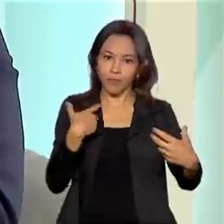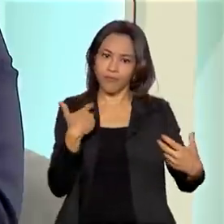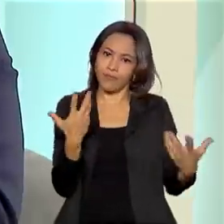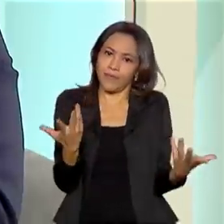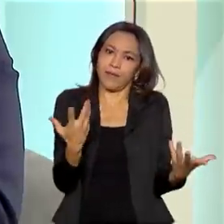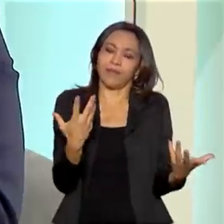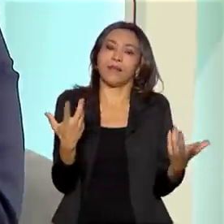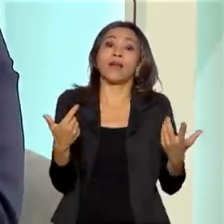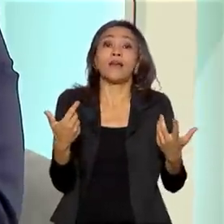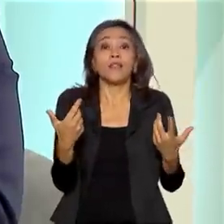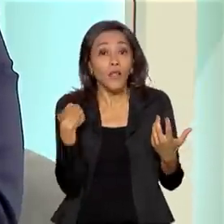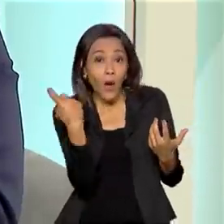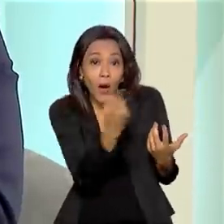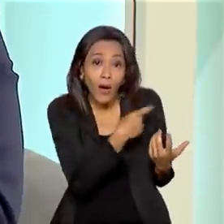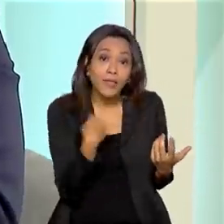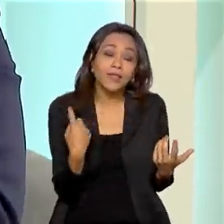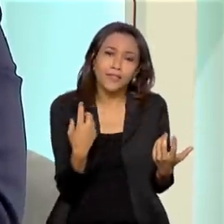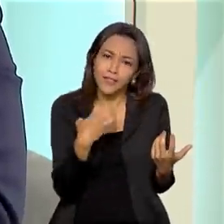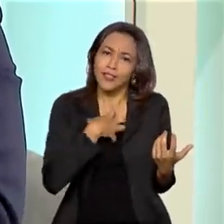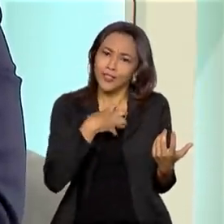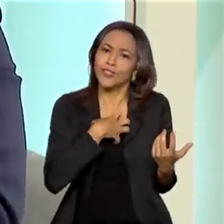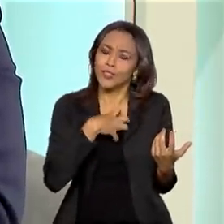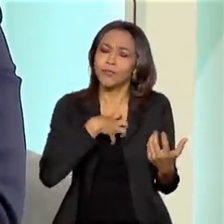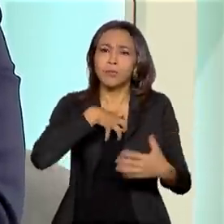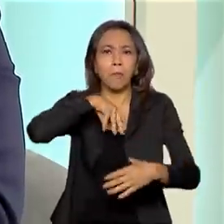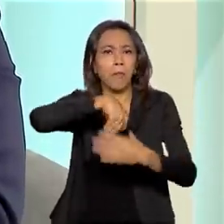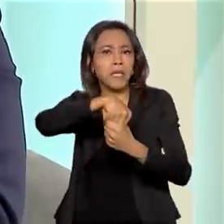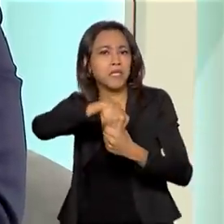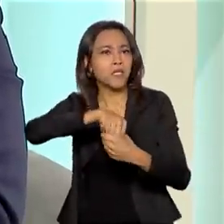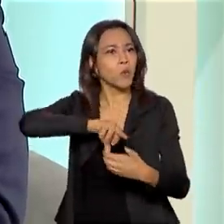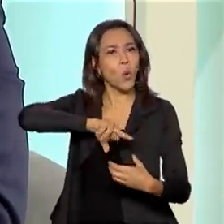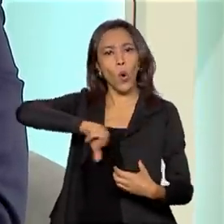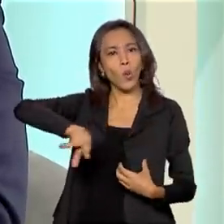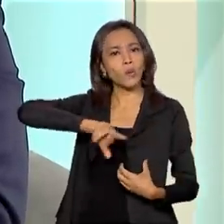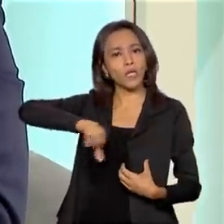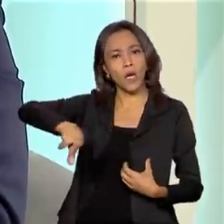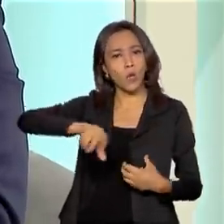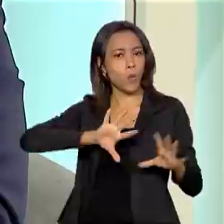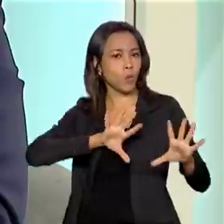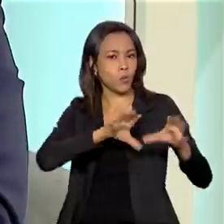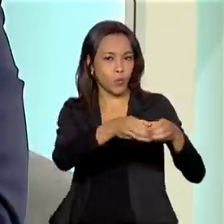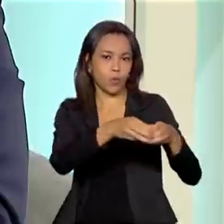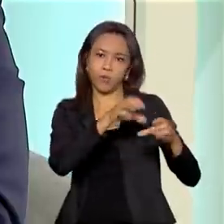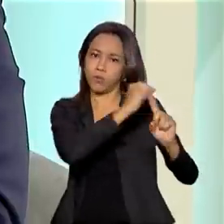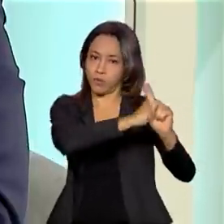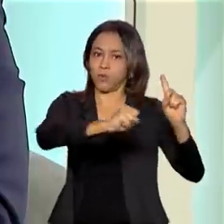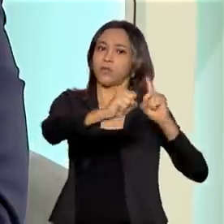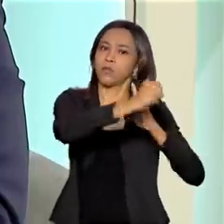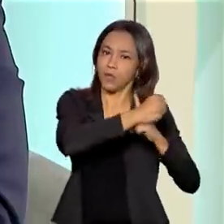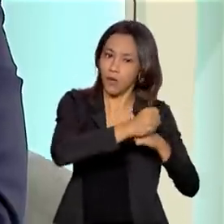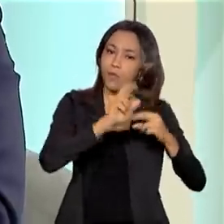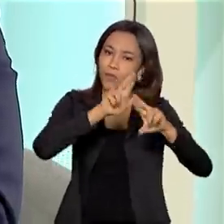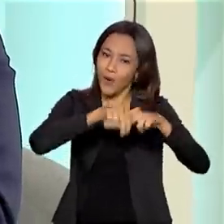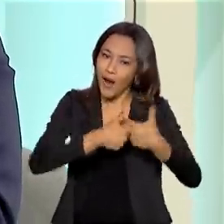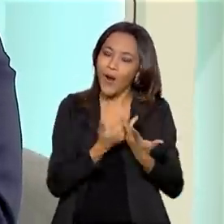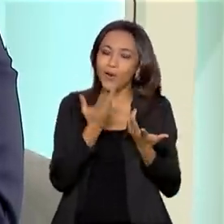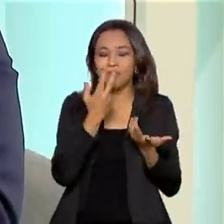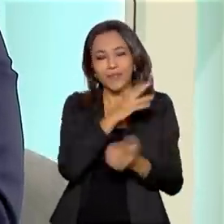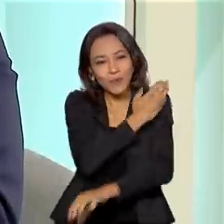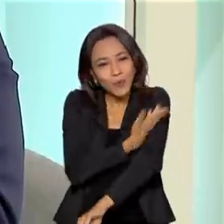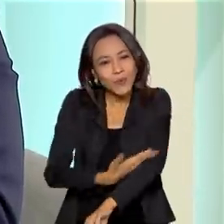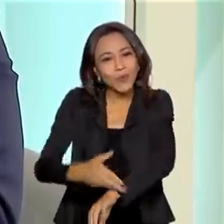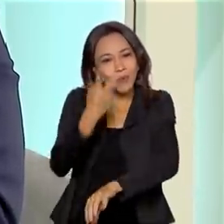de alguma maneira, nos sentimos pertencentes ou não a uma determinada população ou grupo social em função dos nossos